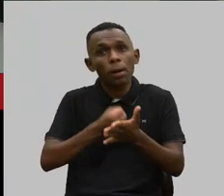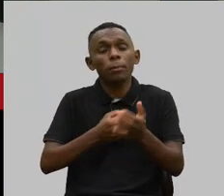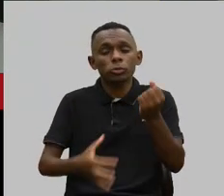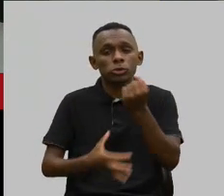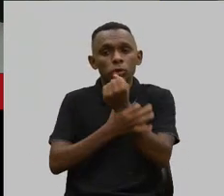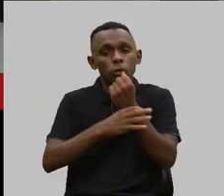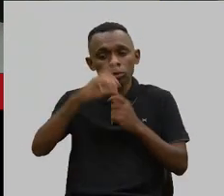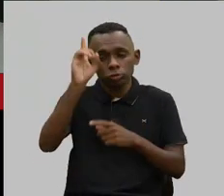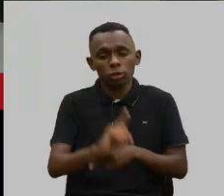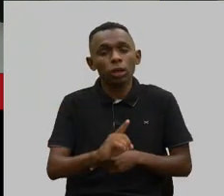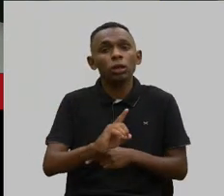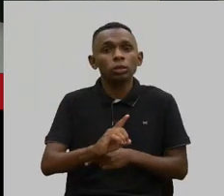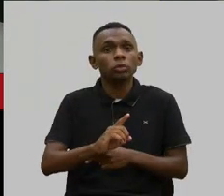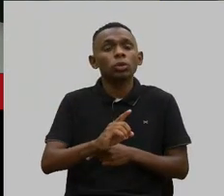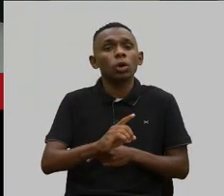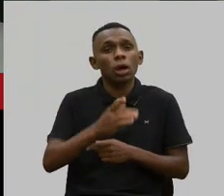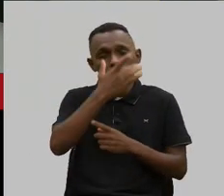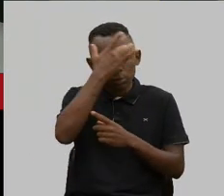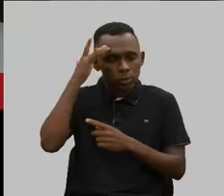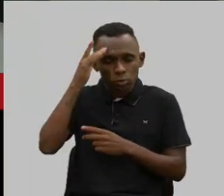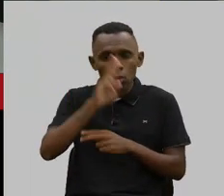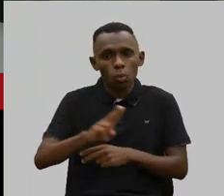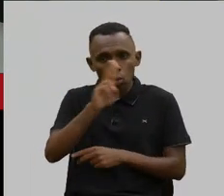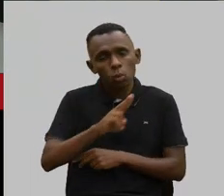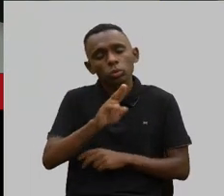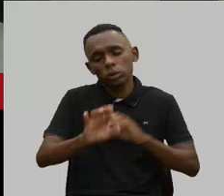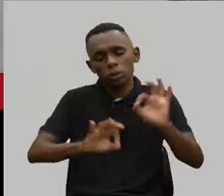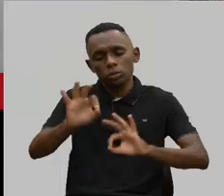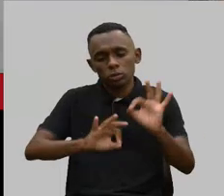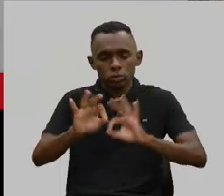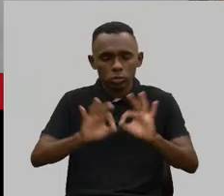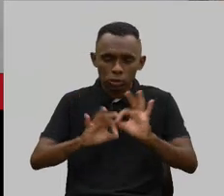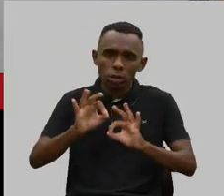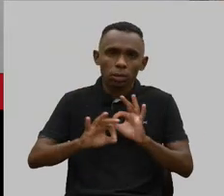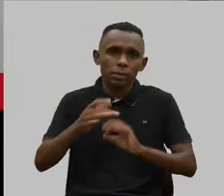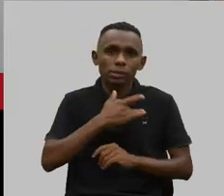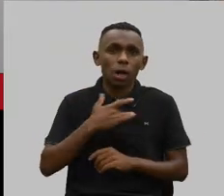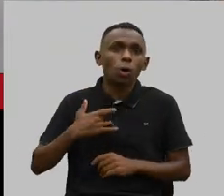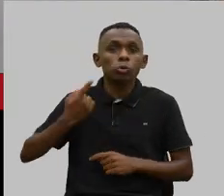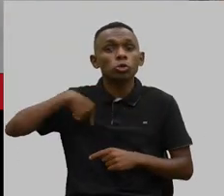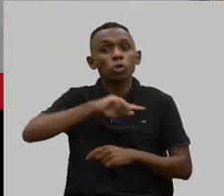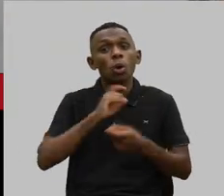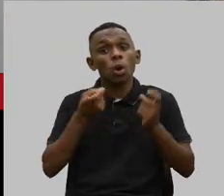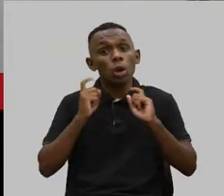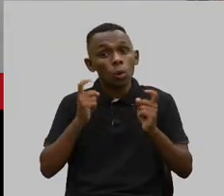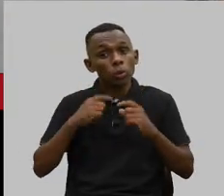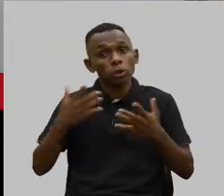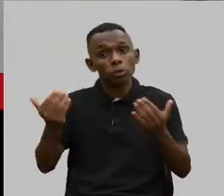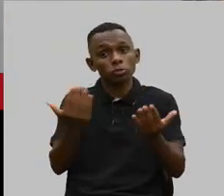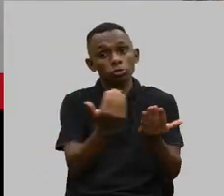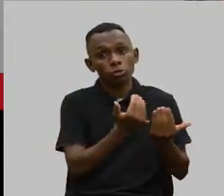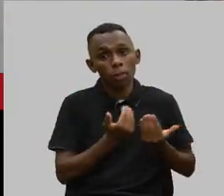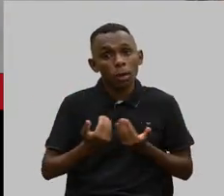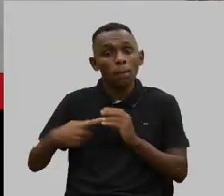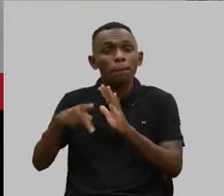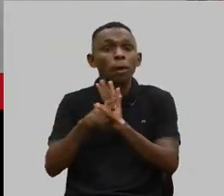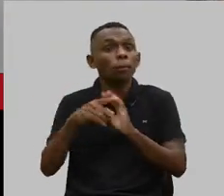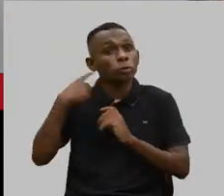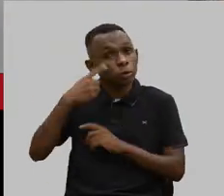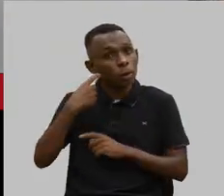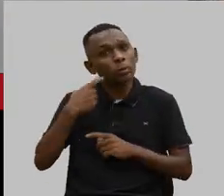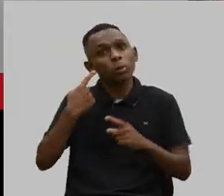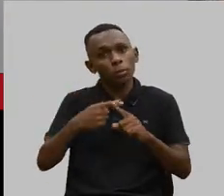das pessoas usuárias dos planos de saúde nós vamos estar reunindo deputados porque a gente sabe que uma